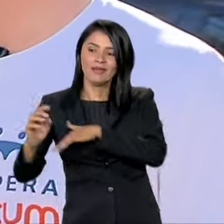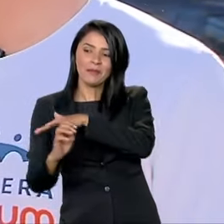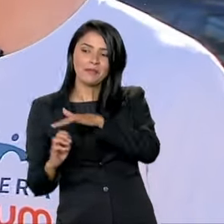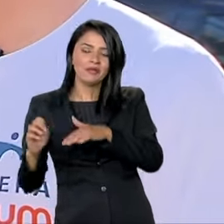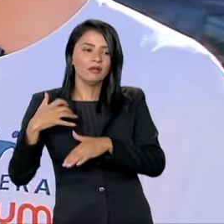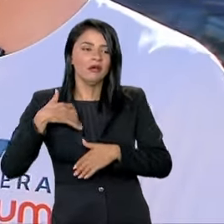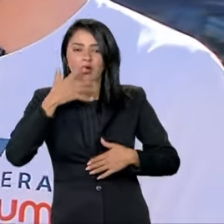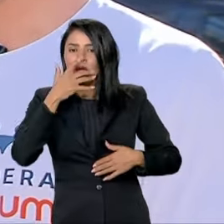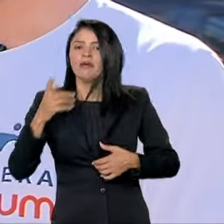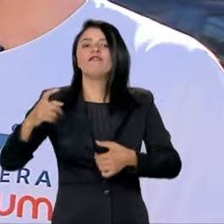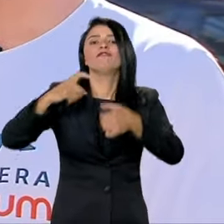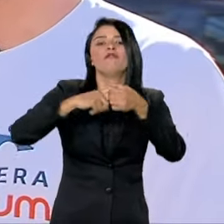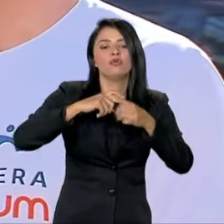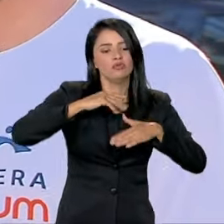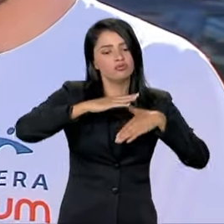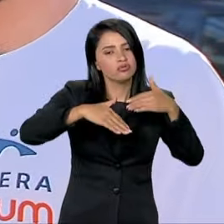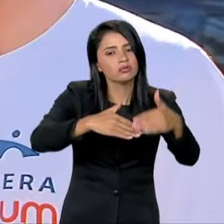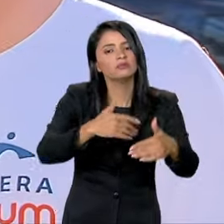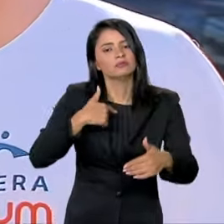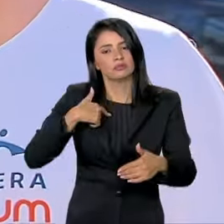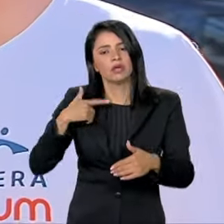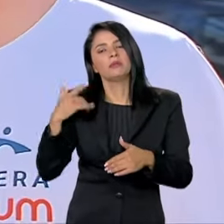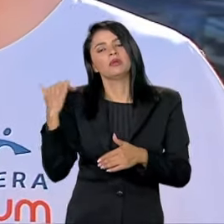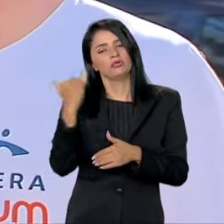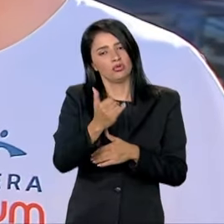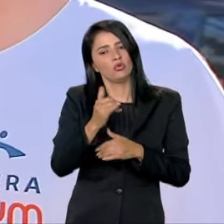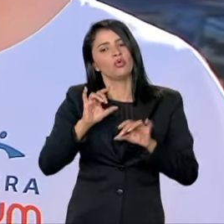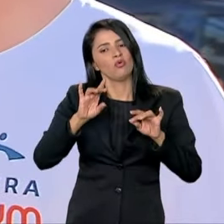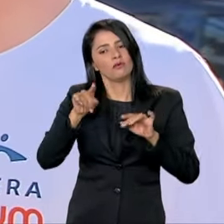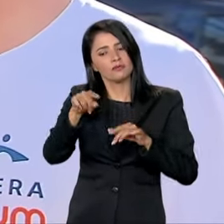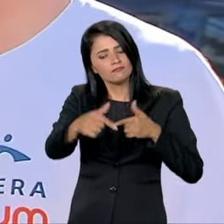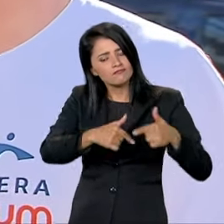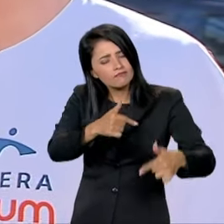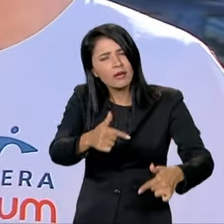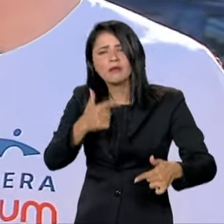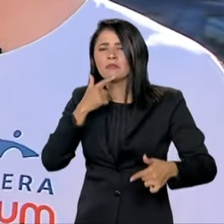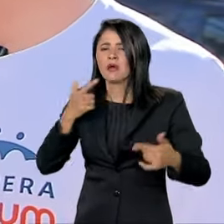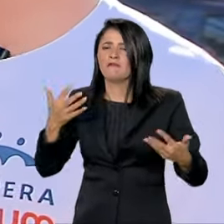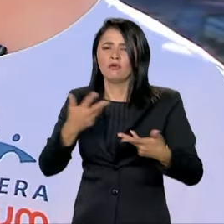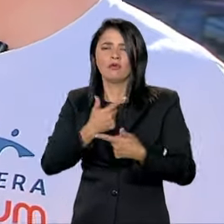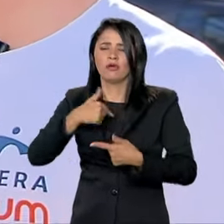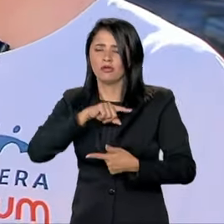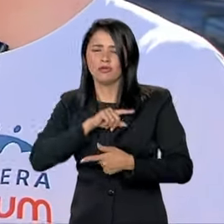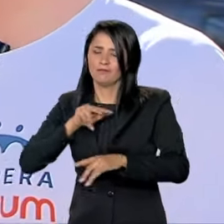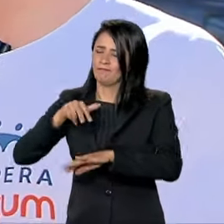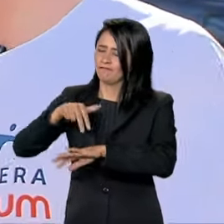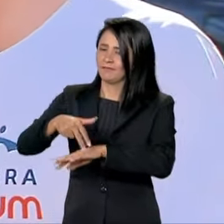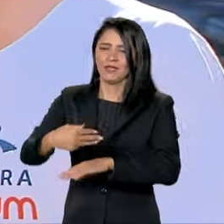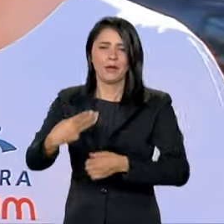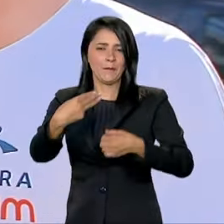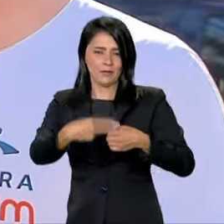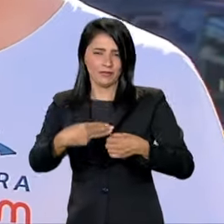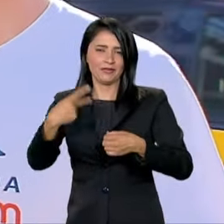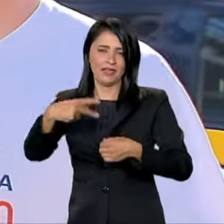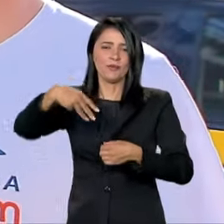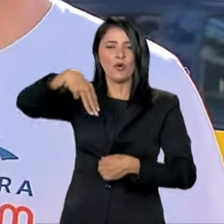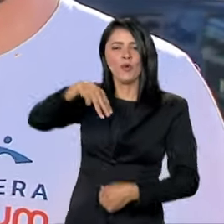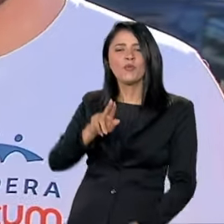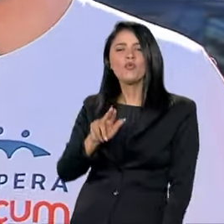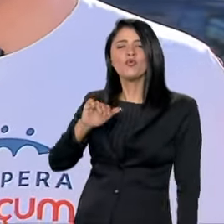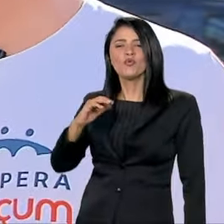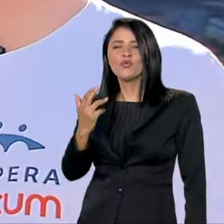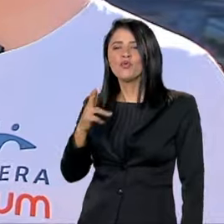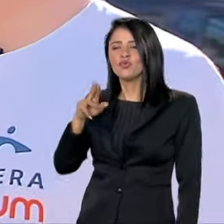se restabelecerem. A gente destaca, mais uma vez, todo esse trabalho e que a gente está aqui em um município, no caso de Mussum, um município